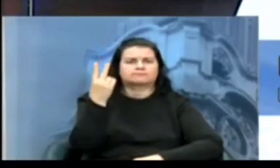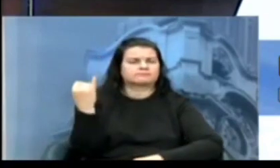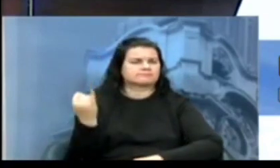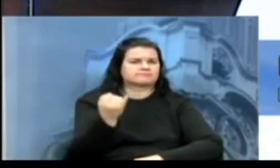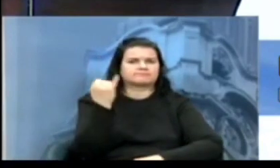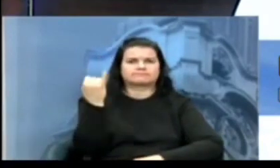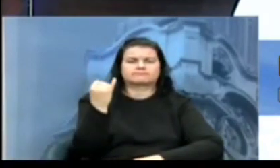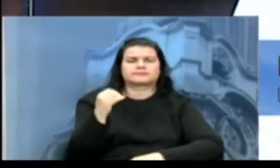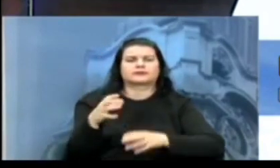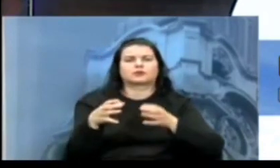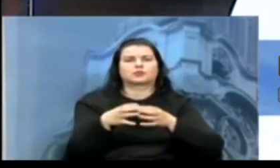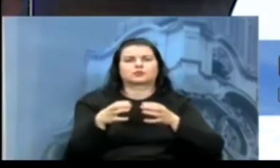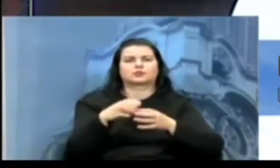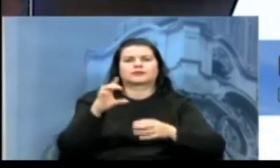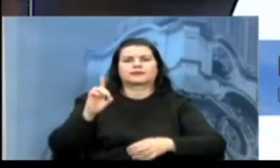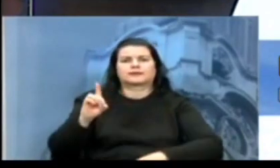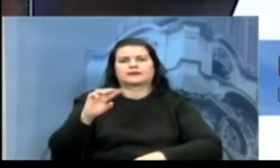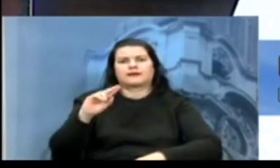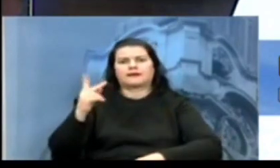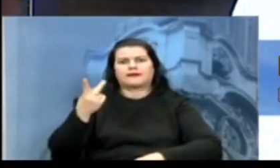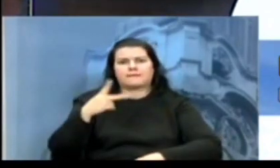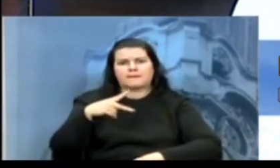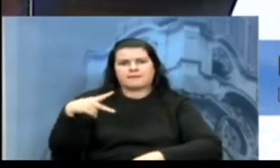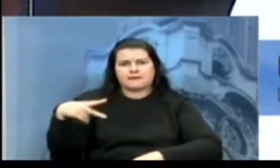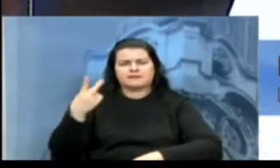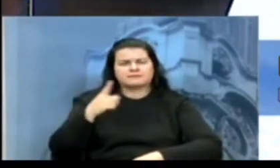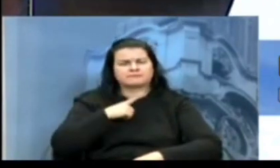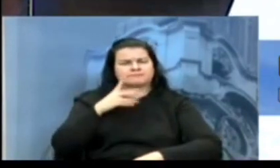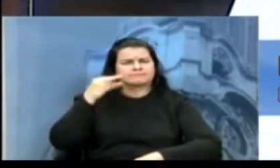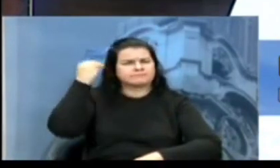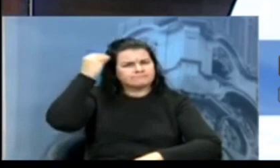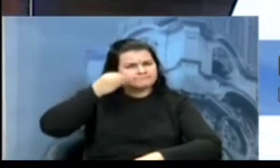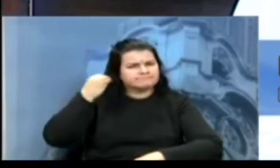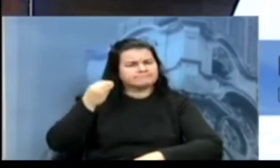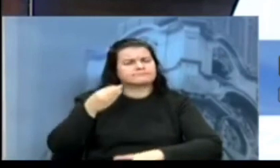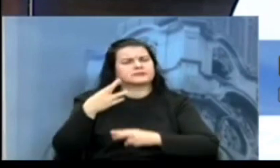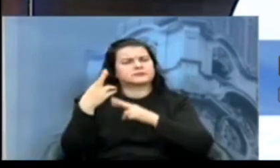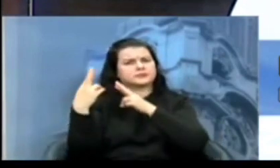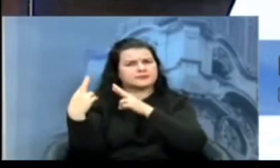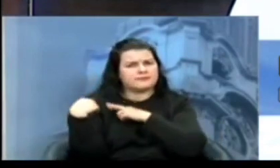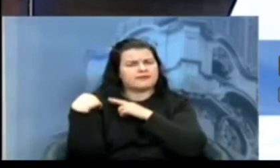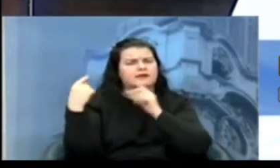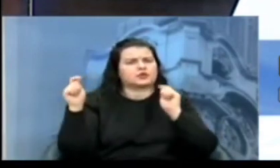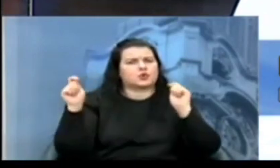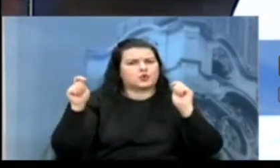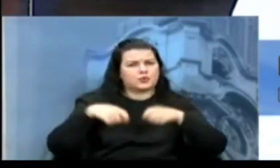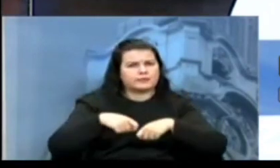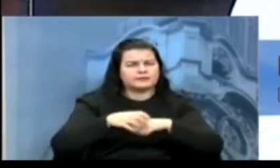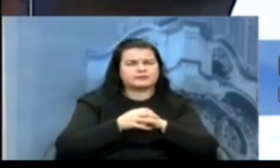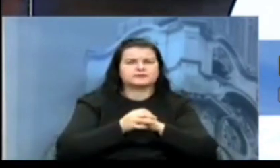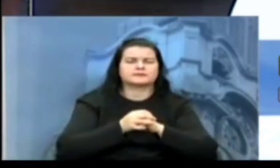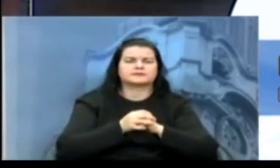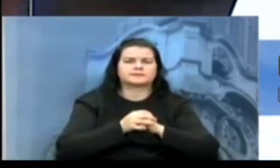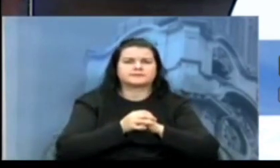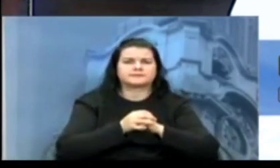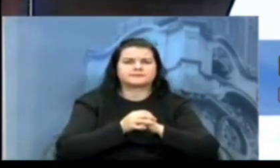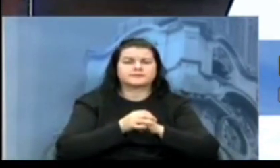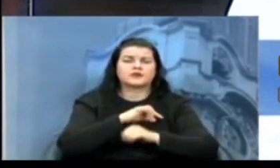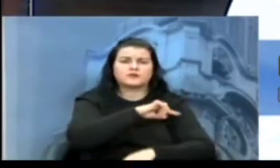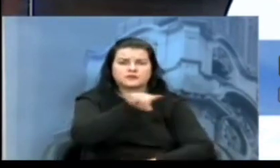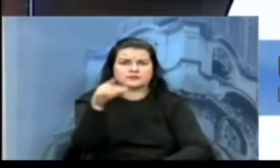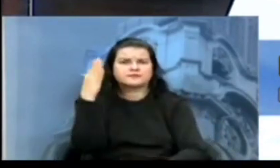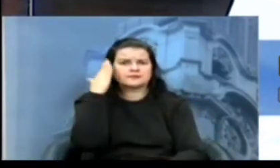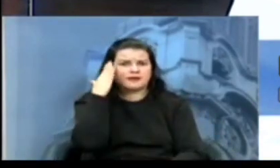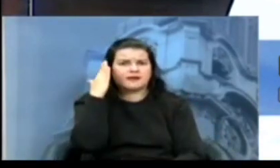com sua abnegação, experiência, comprometimento e competência. Como os senhores bem